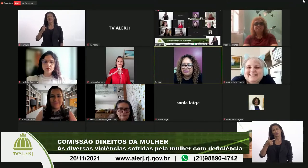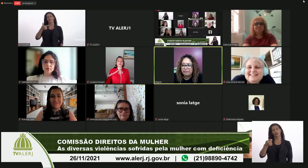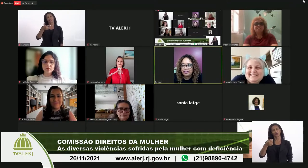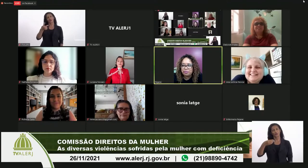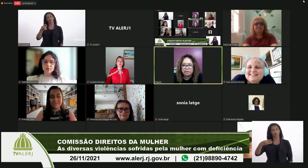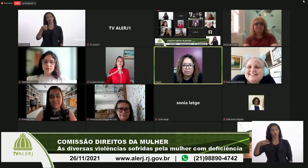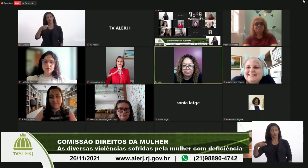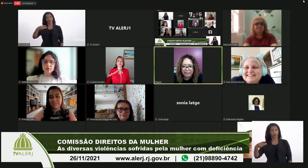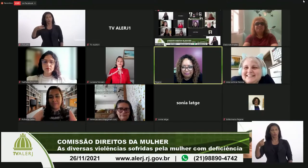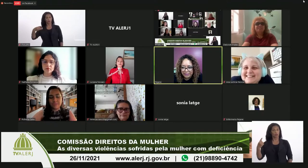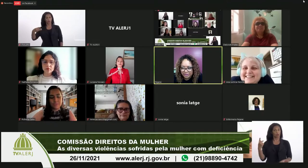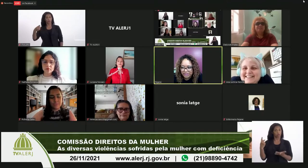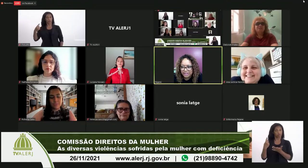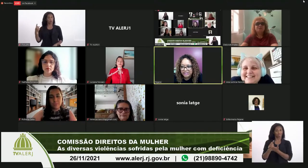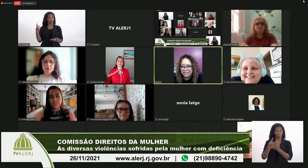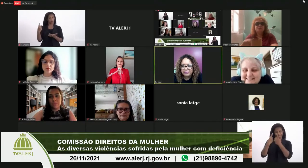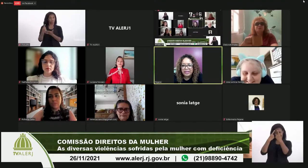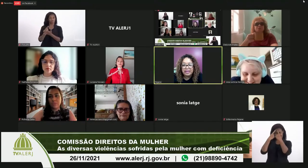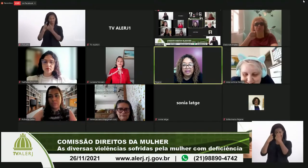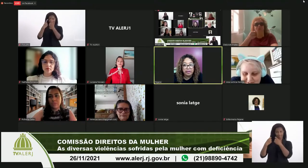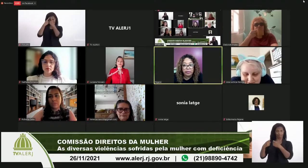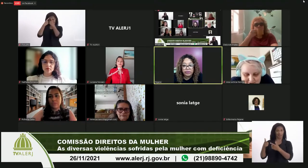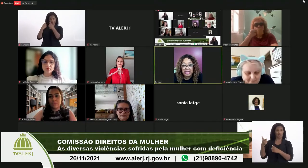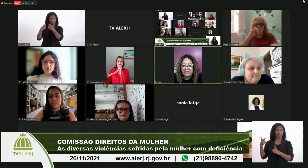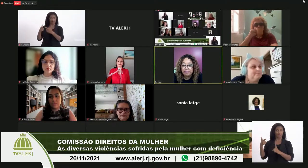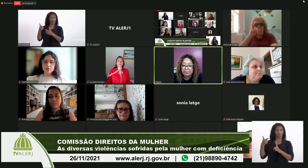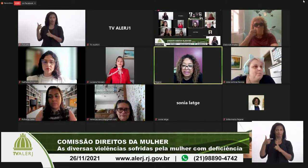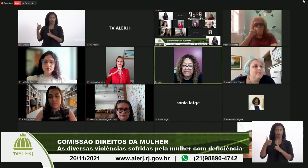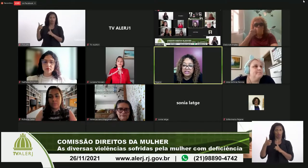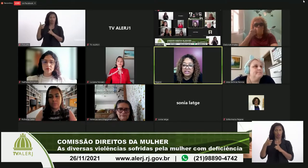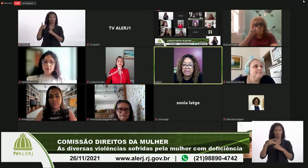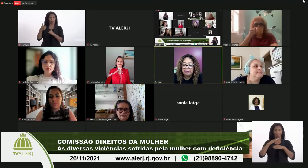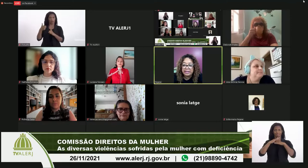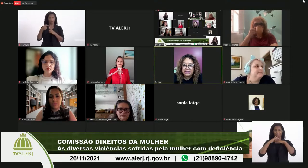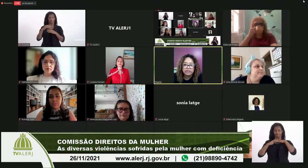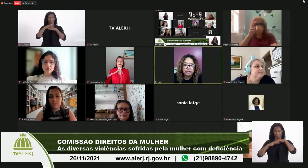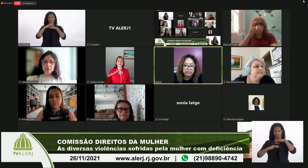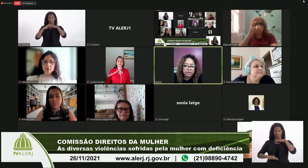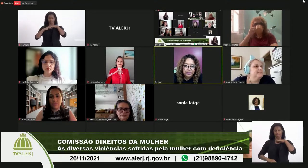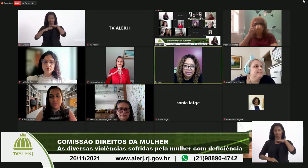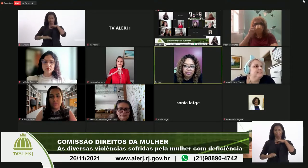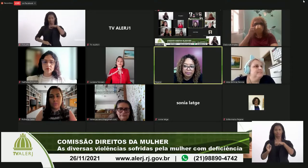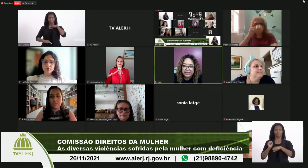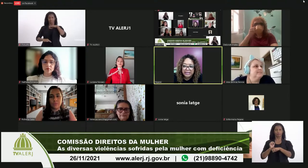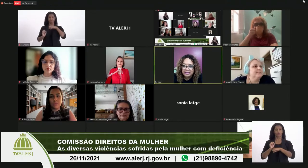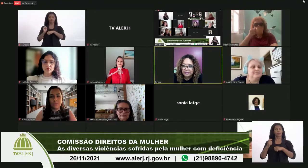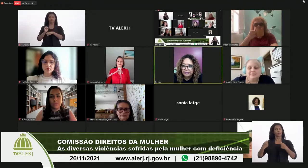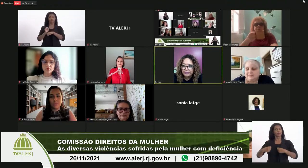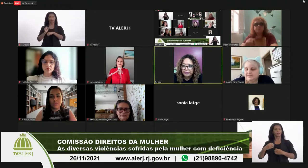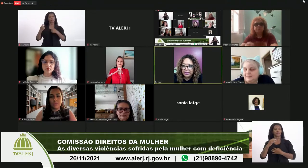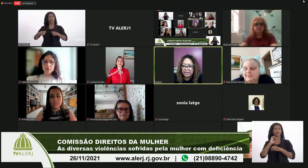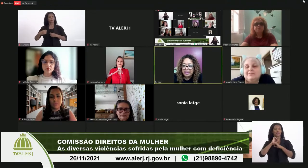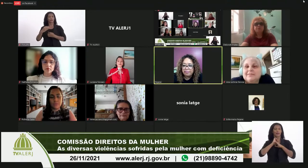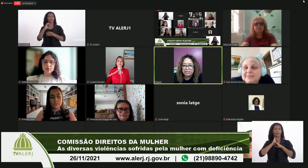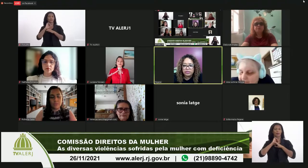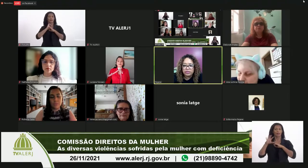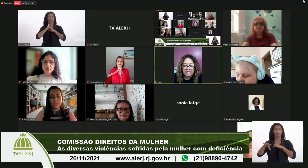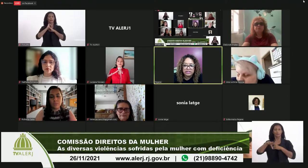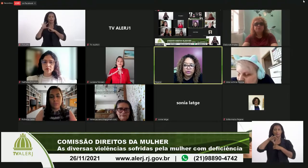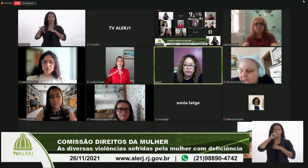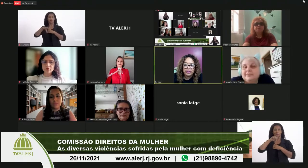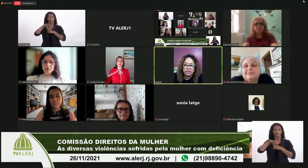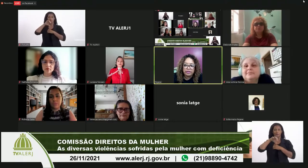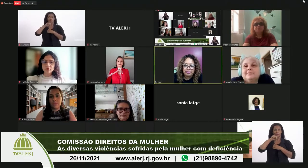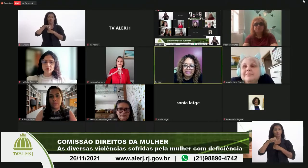Luciana foi vítima de uma bala perdida, ficou tetraplégica e dependente de um respirador mecânico. Passou